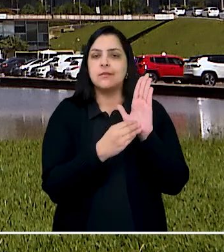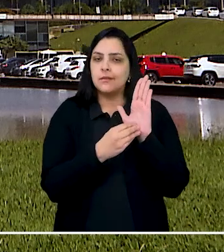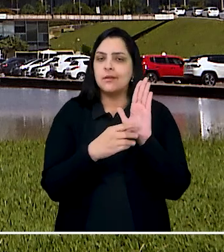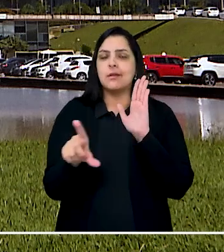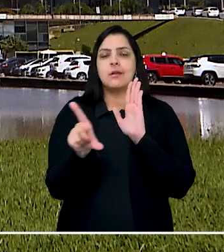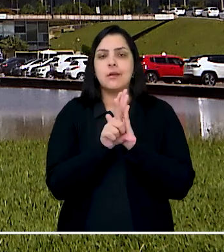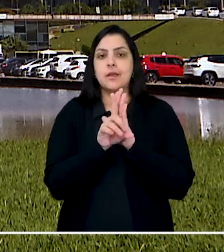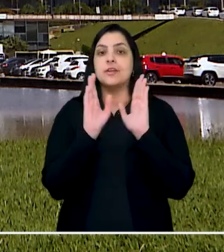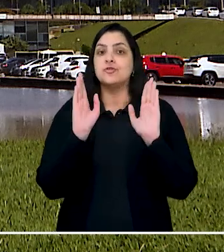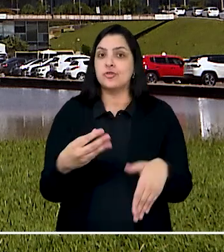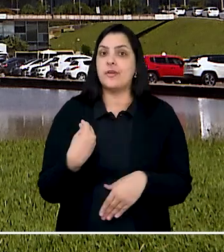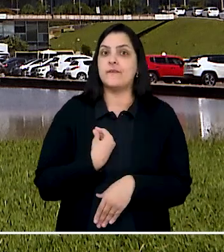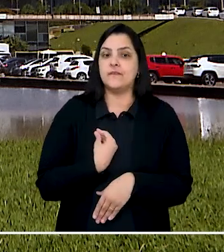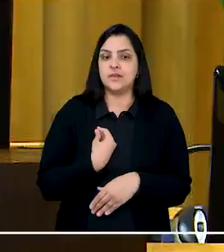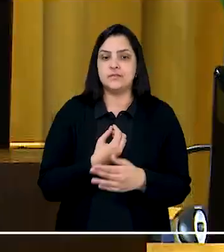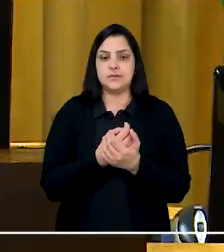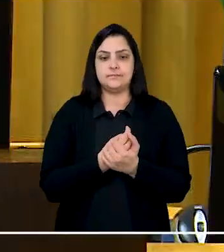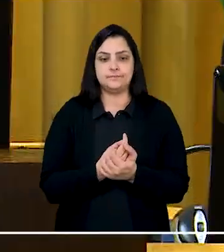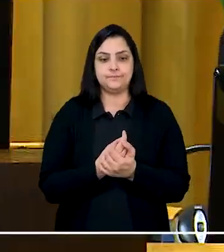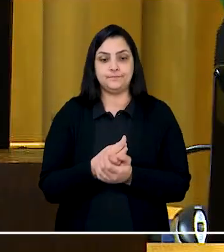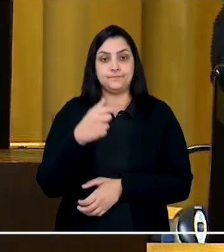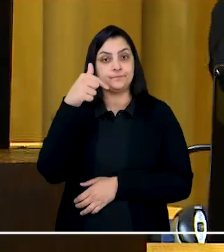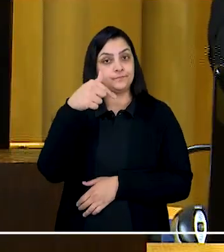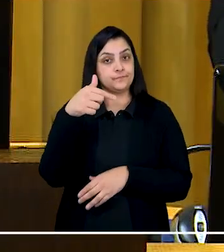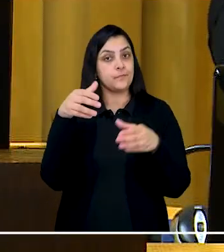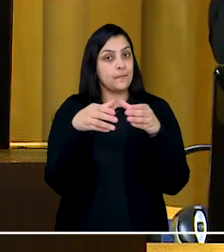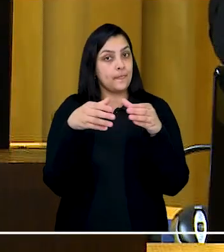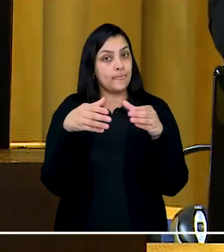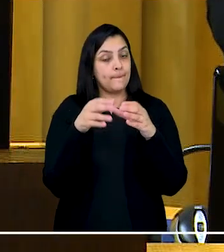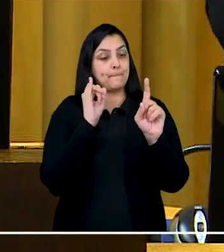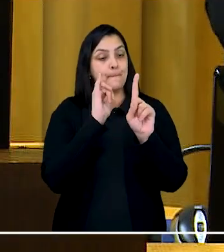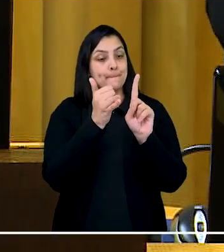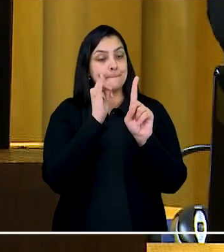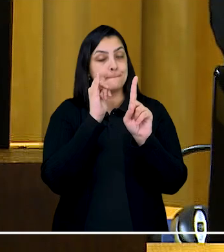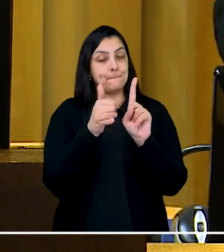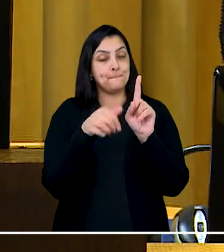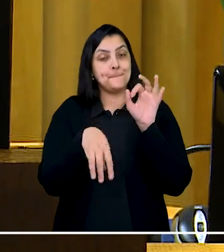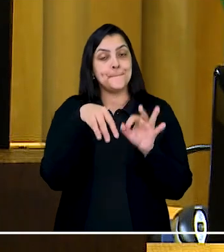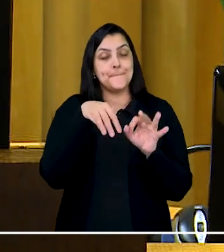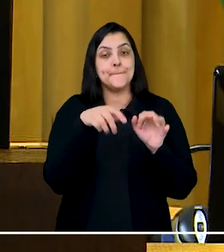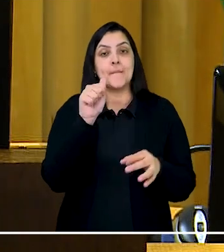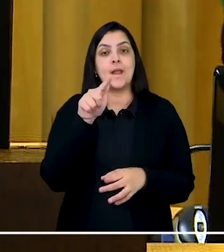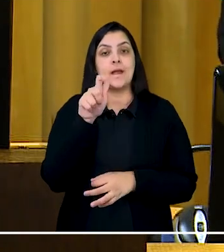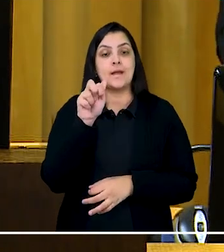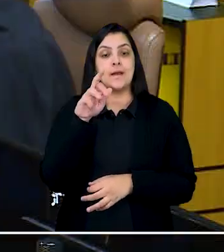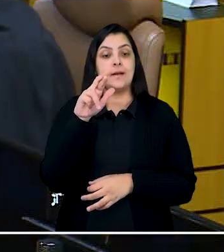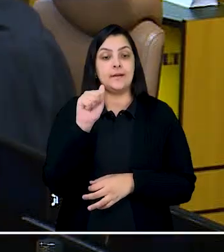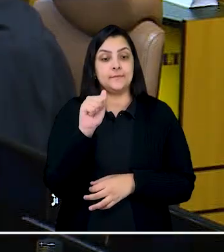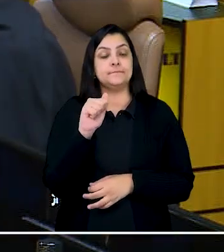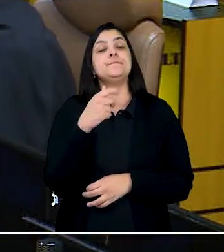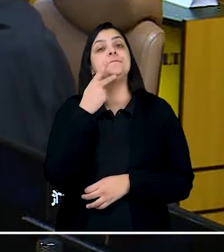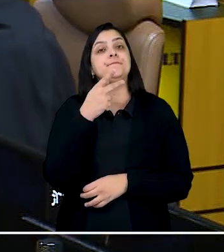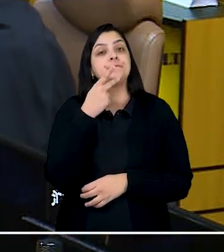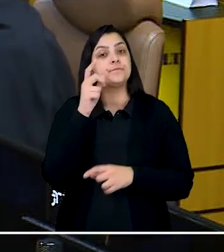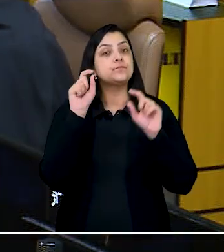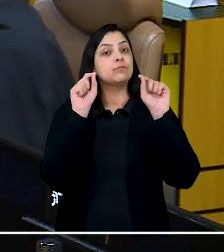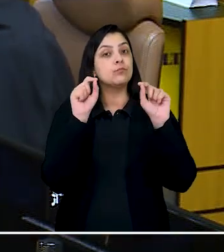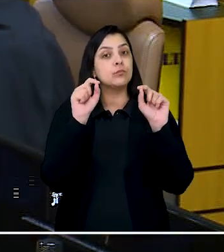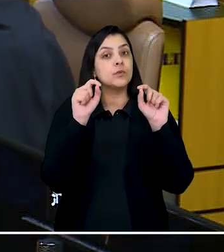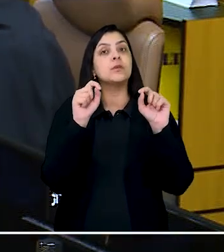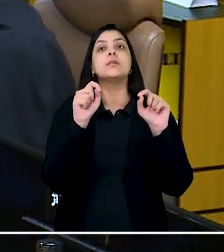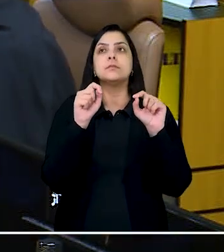legislação formal já existente. Na sétima turma, o relator ministro Agra Belmonte observou que os tratados